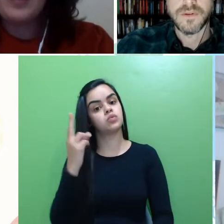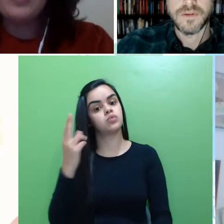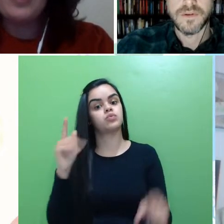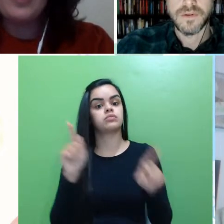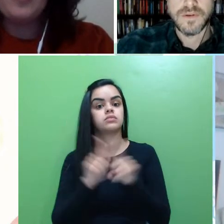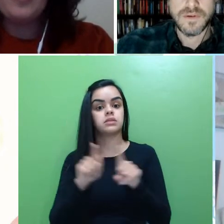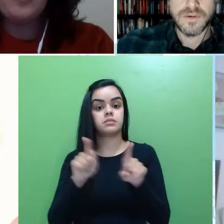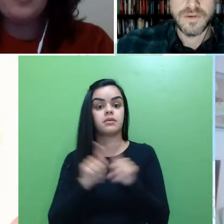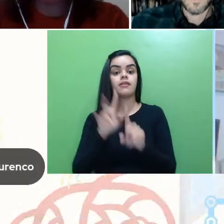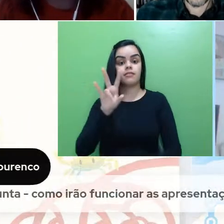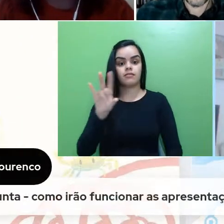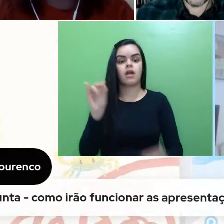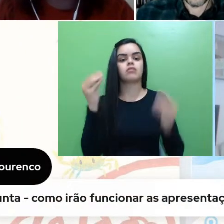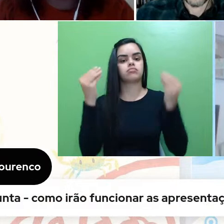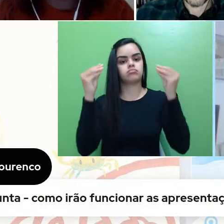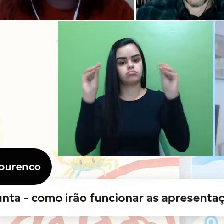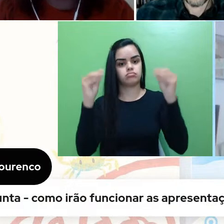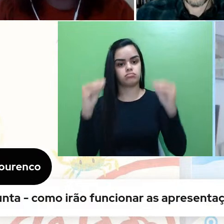do evento, né.